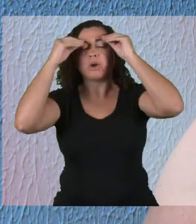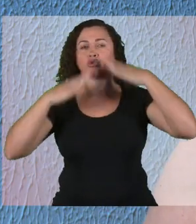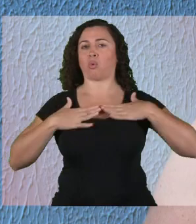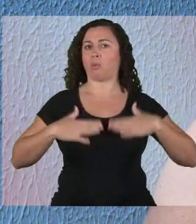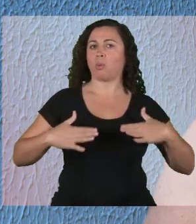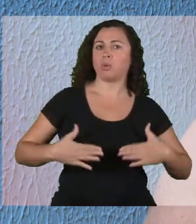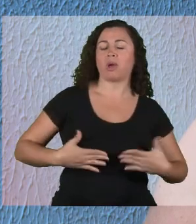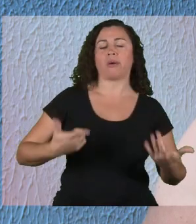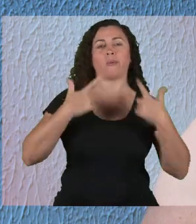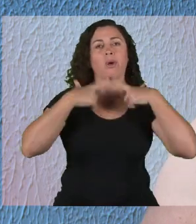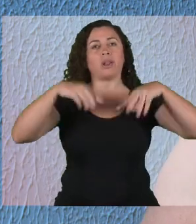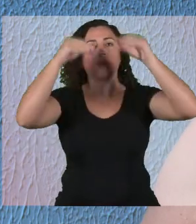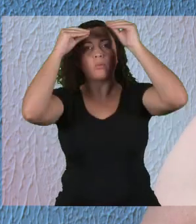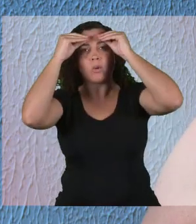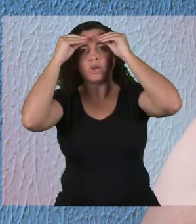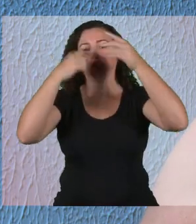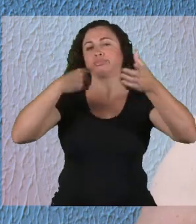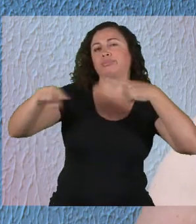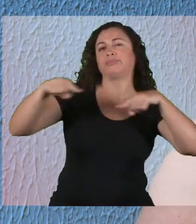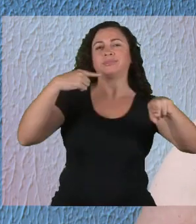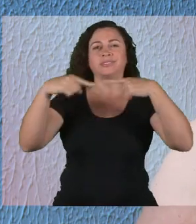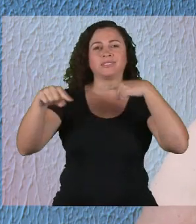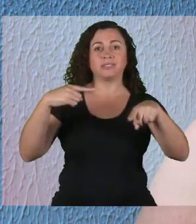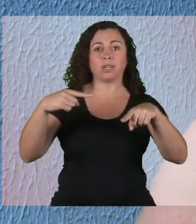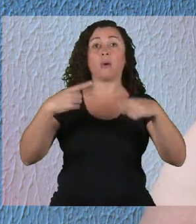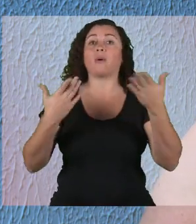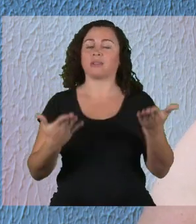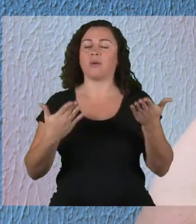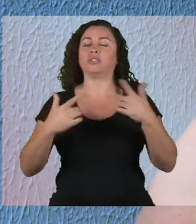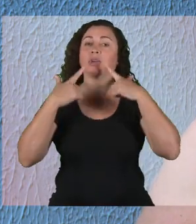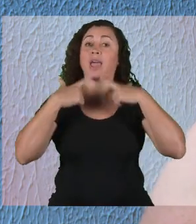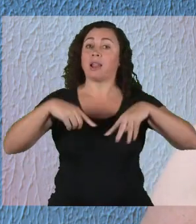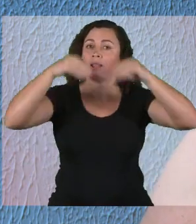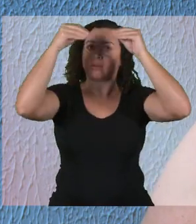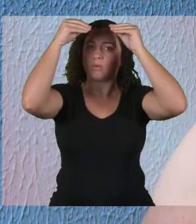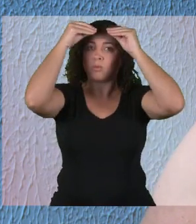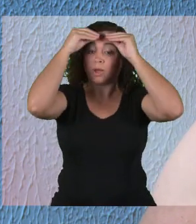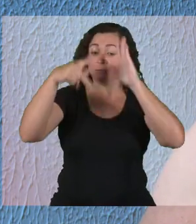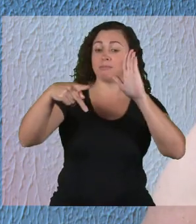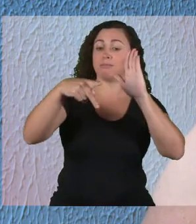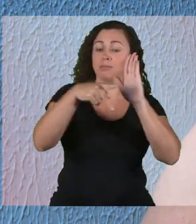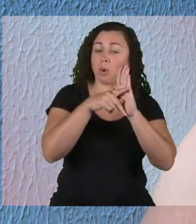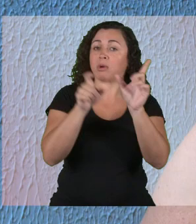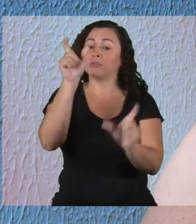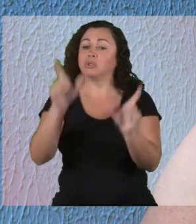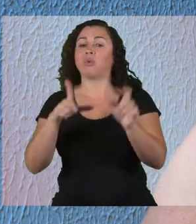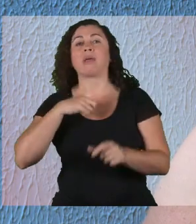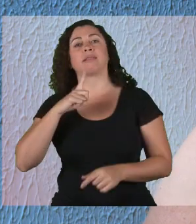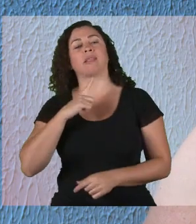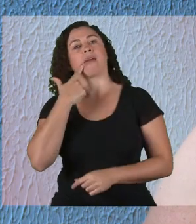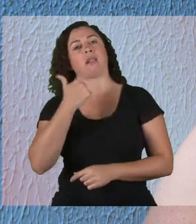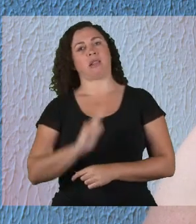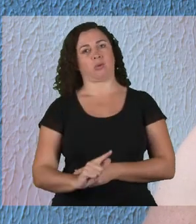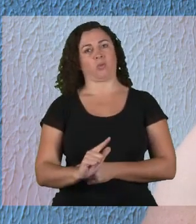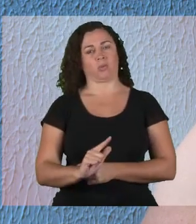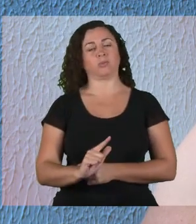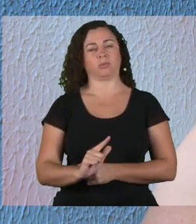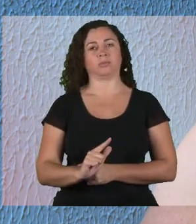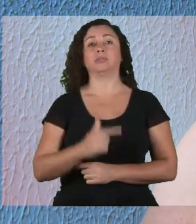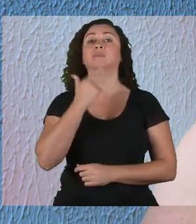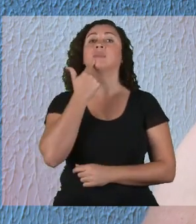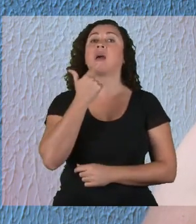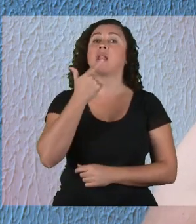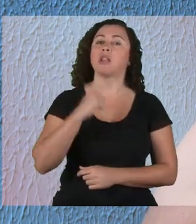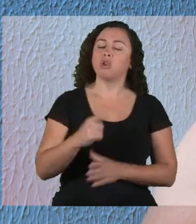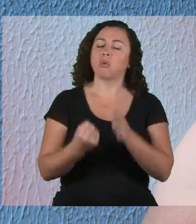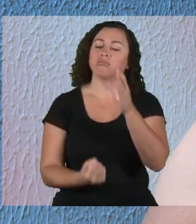a linguagem musical, elas são linguagens metas derivadas desse exercício da língua.